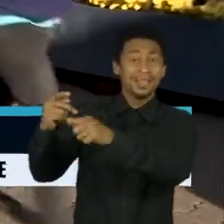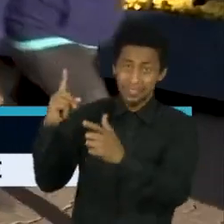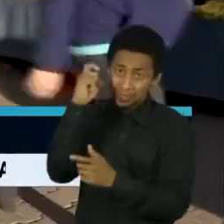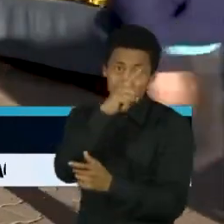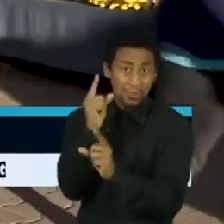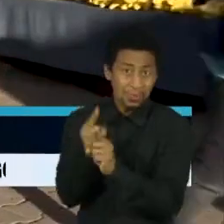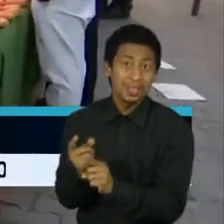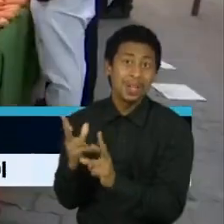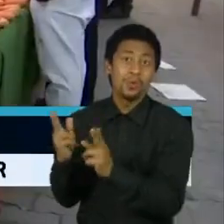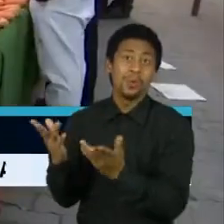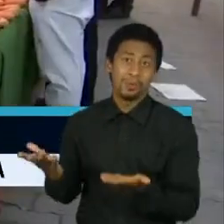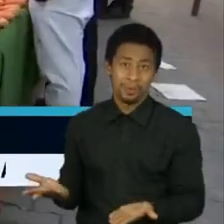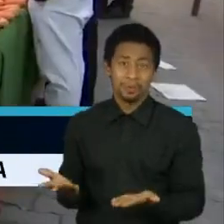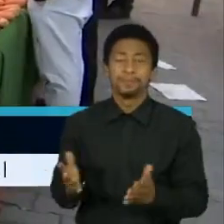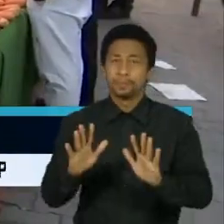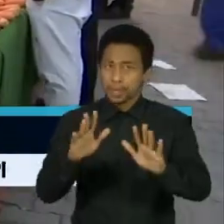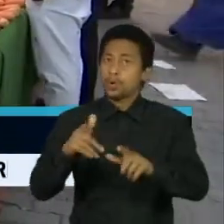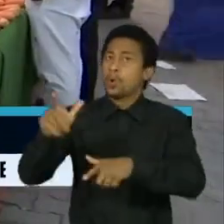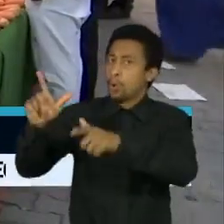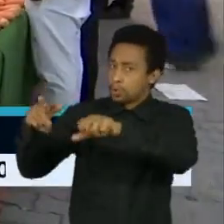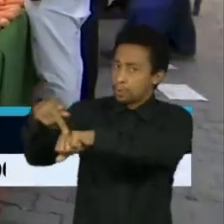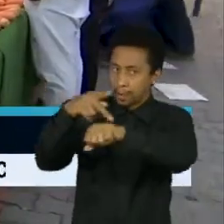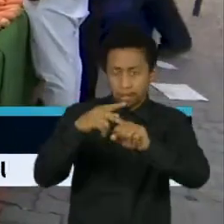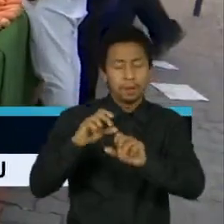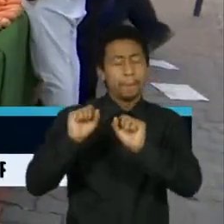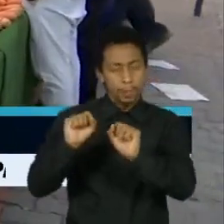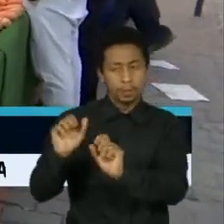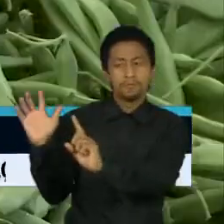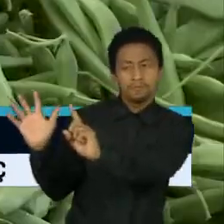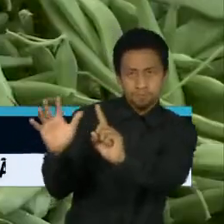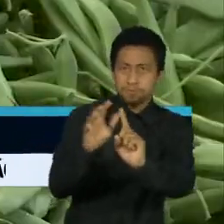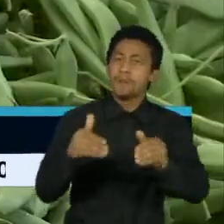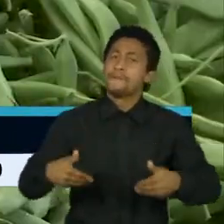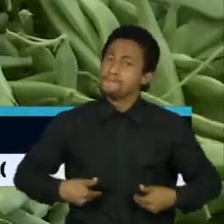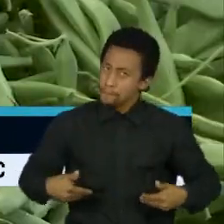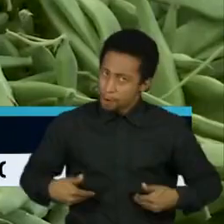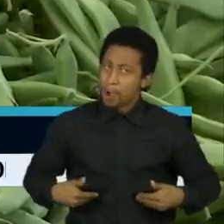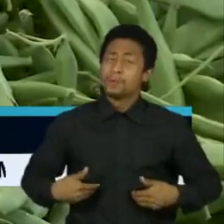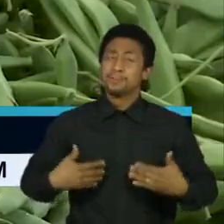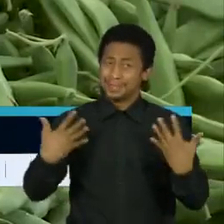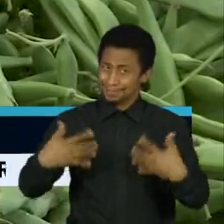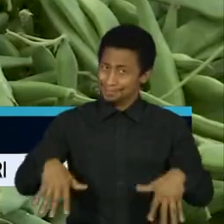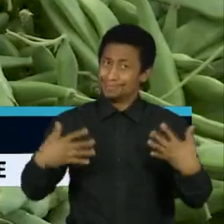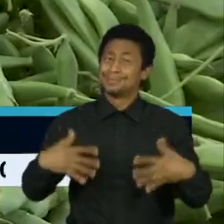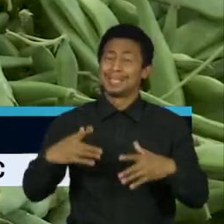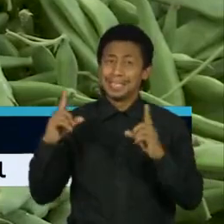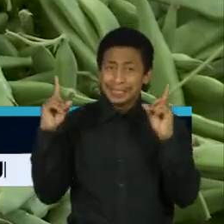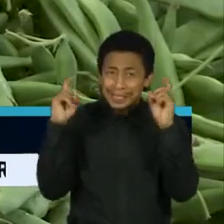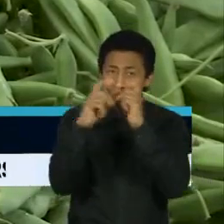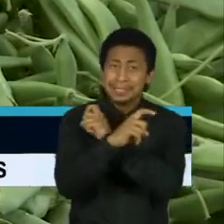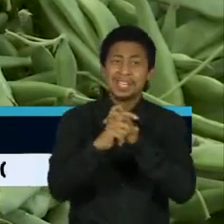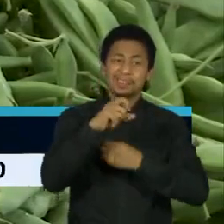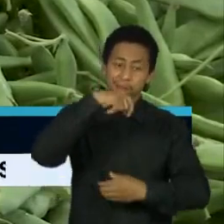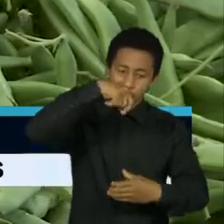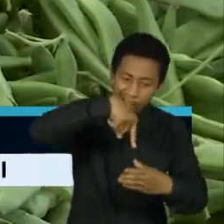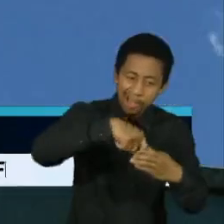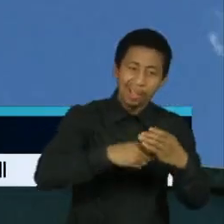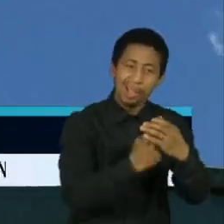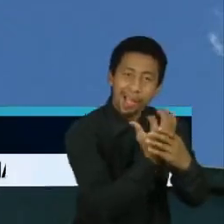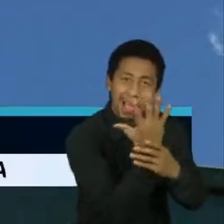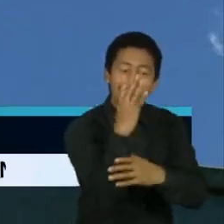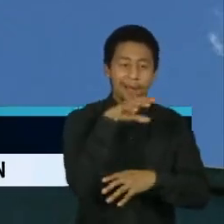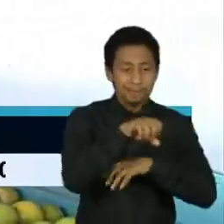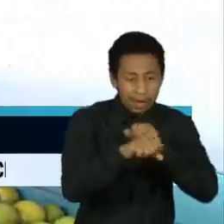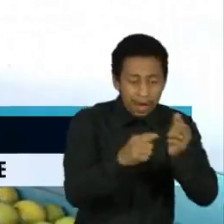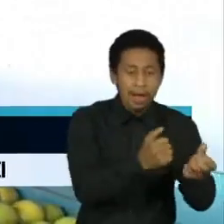podem ser afetadas por causa do longo caminho que os alimentos precisam percorrer até os consumidores.